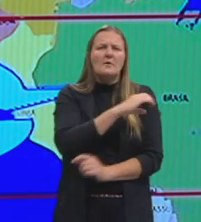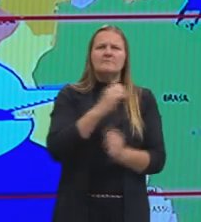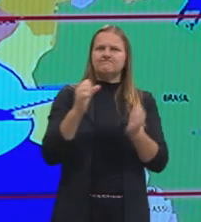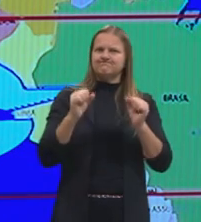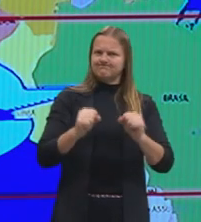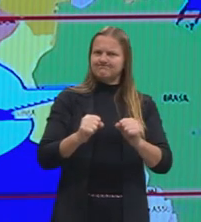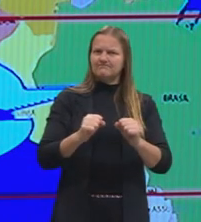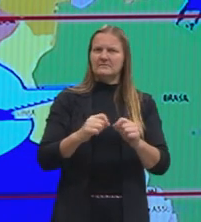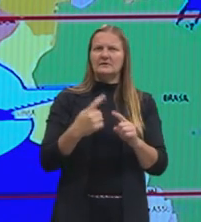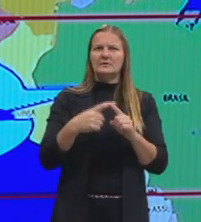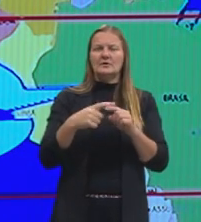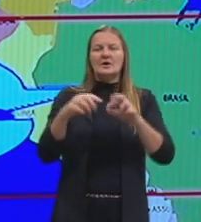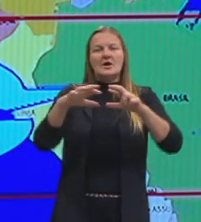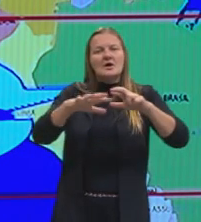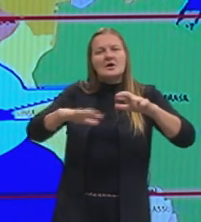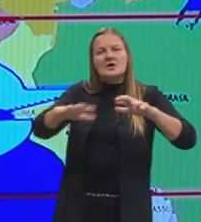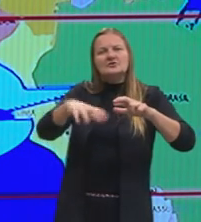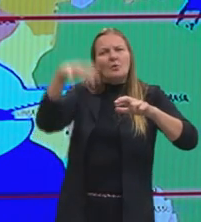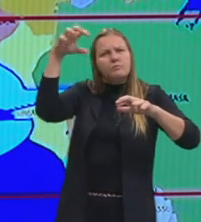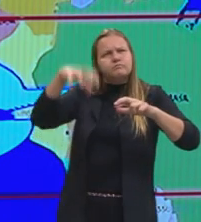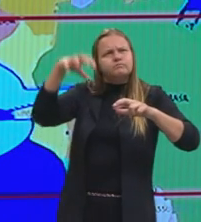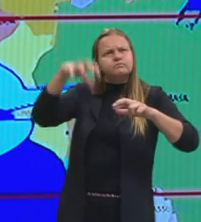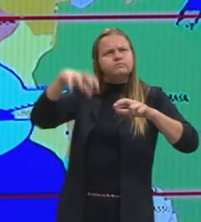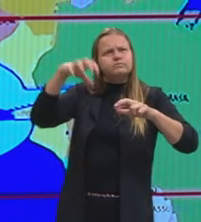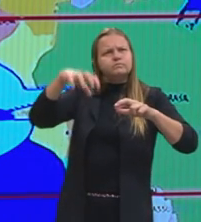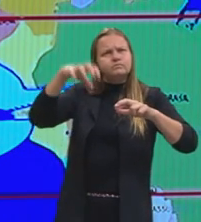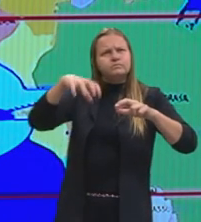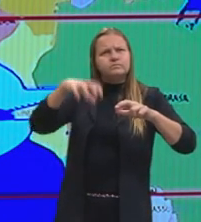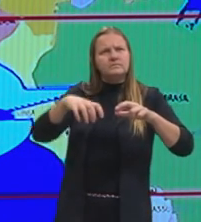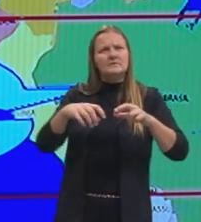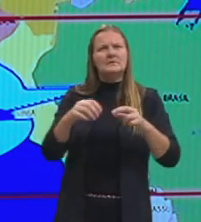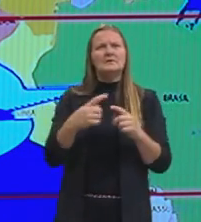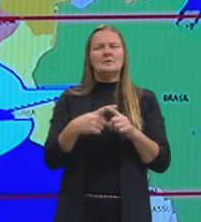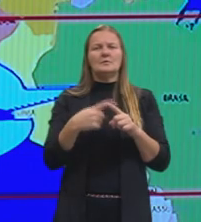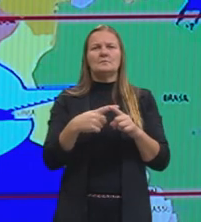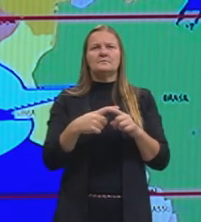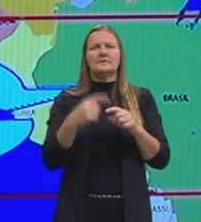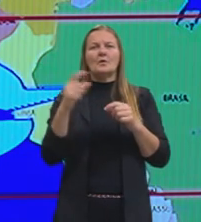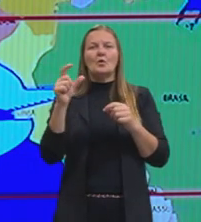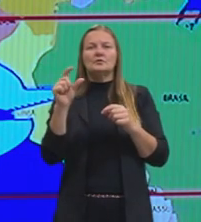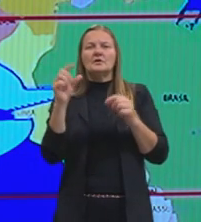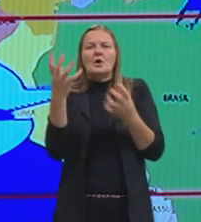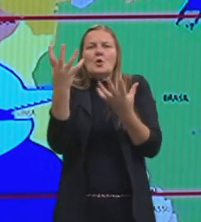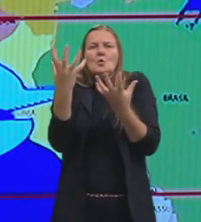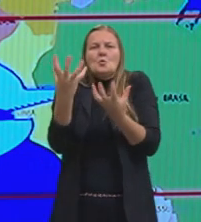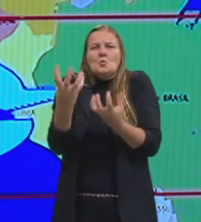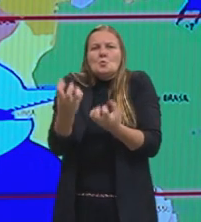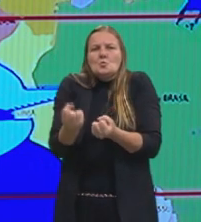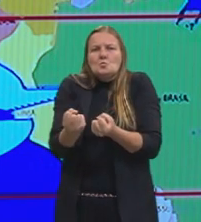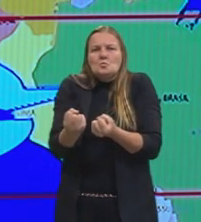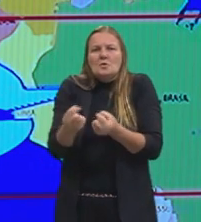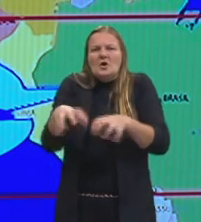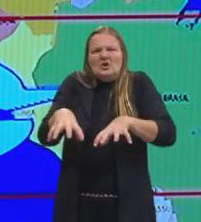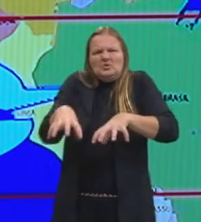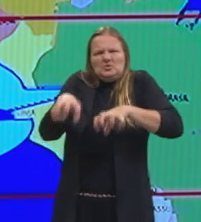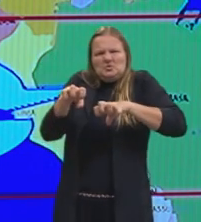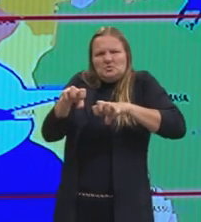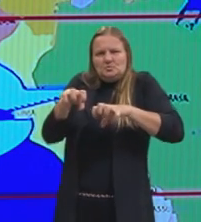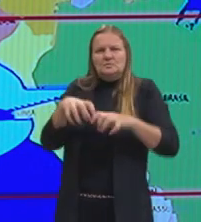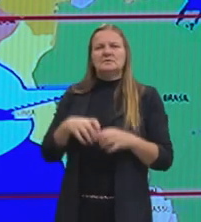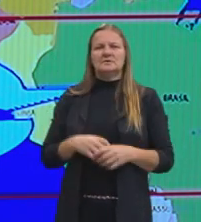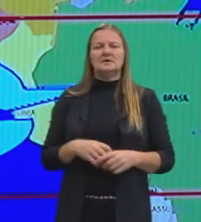justamente nessa região aqui, tu vai ter mais chuvas, algumas coisas vão ter mais chuva, outras vão ter seca, e a gente vai ver isso, tá, gurizada?